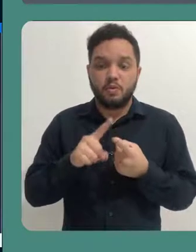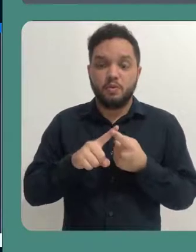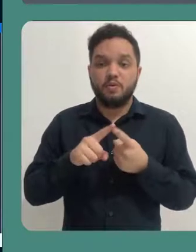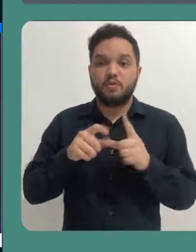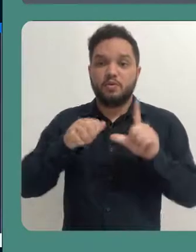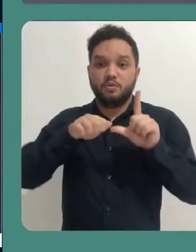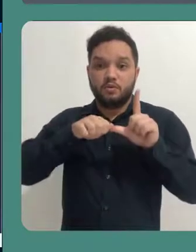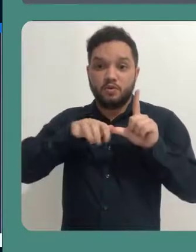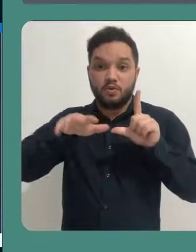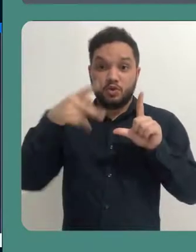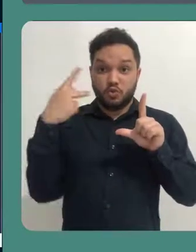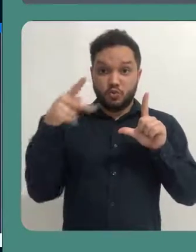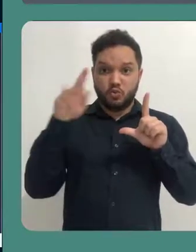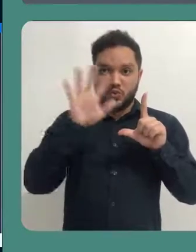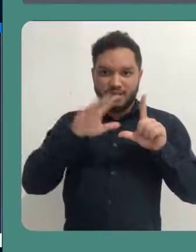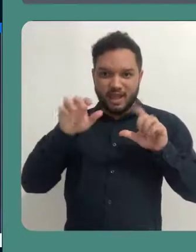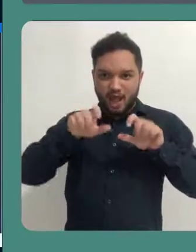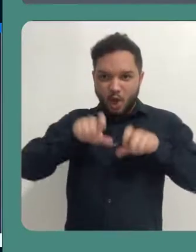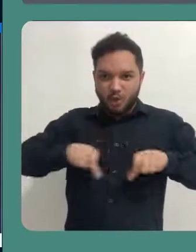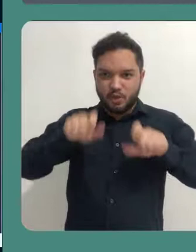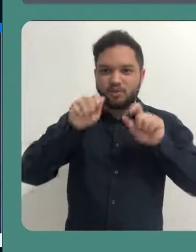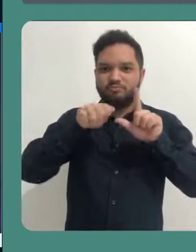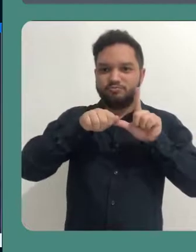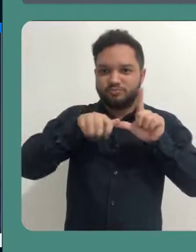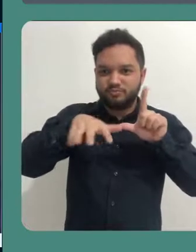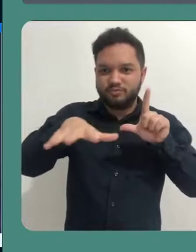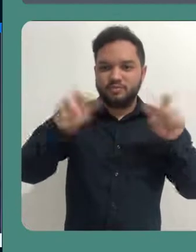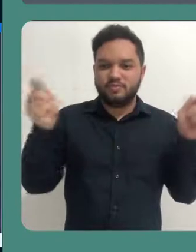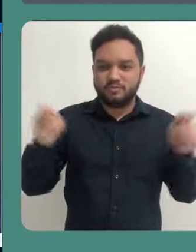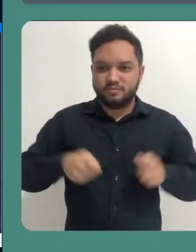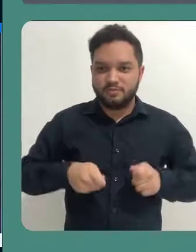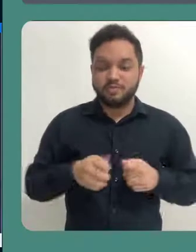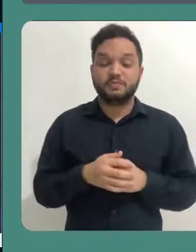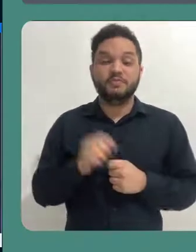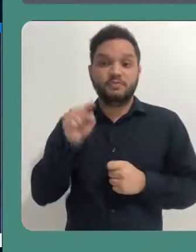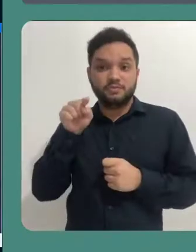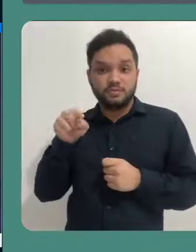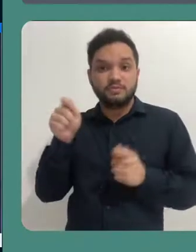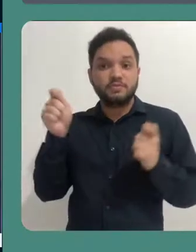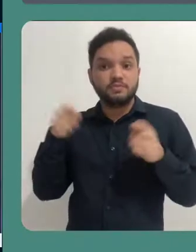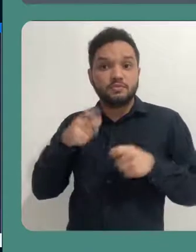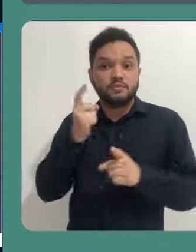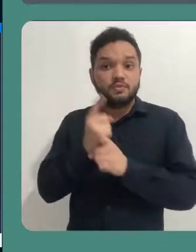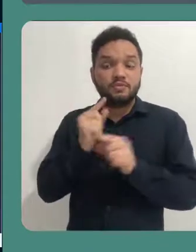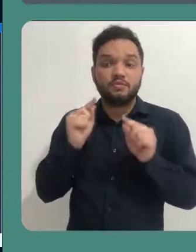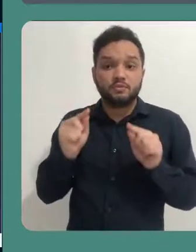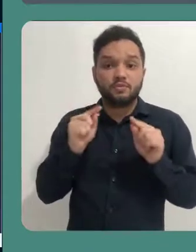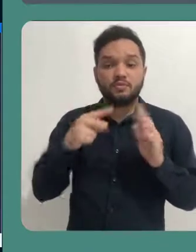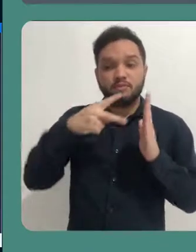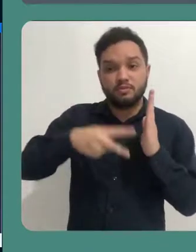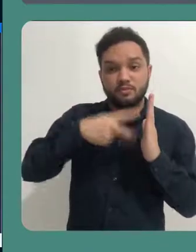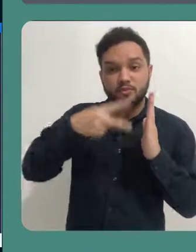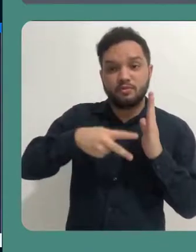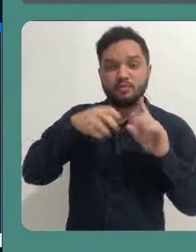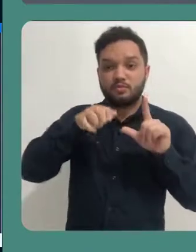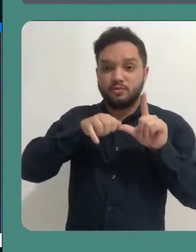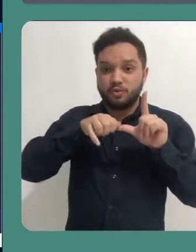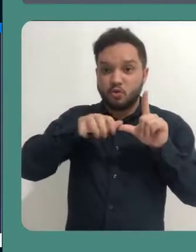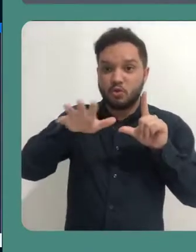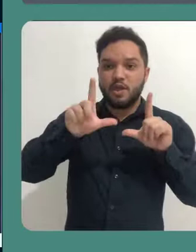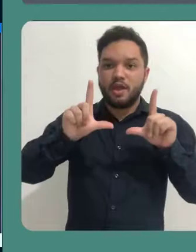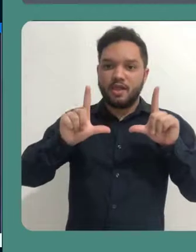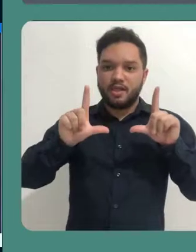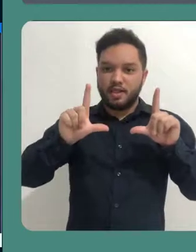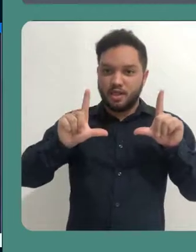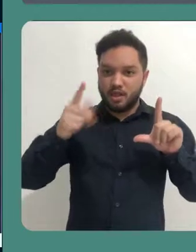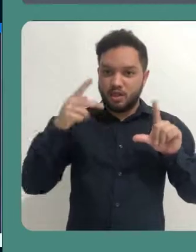ser inclusive o compartilhamento da sua tela. Também nesse espaço você vai encontrar os ícones para